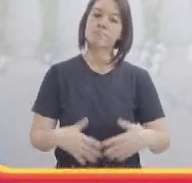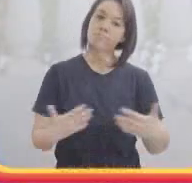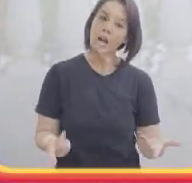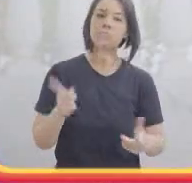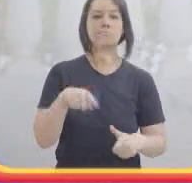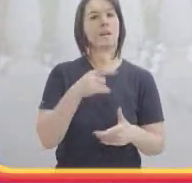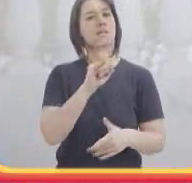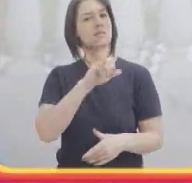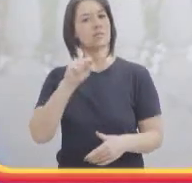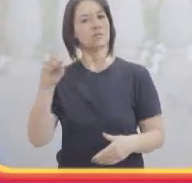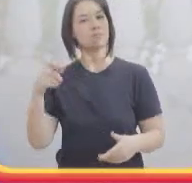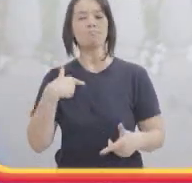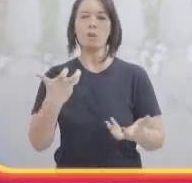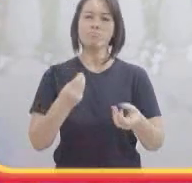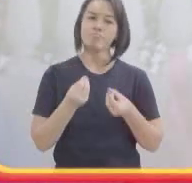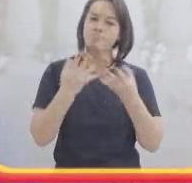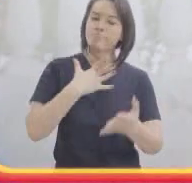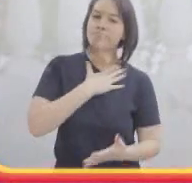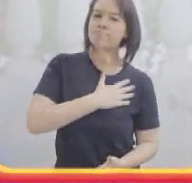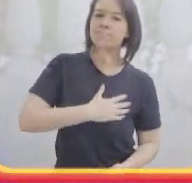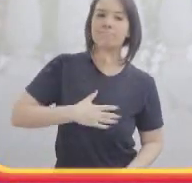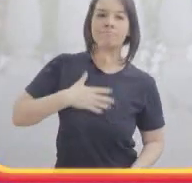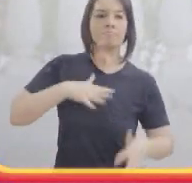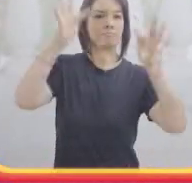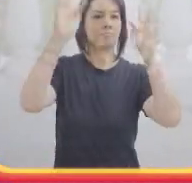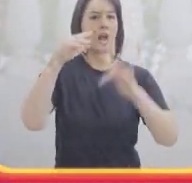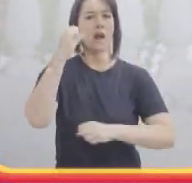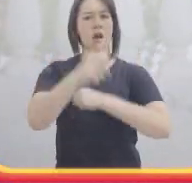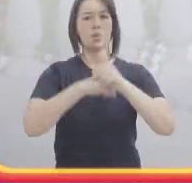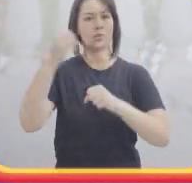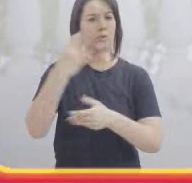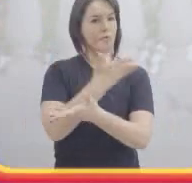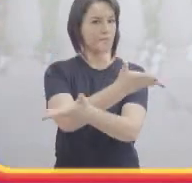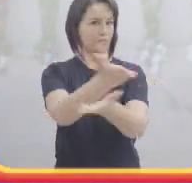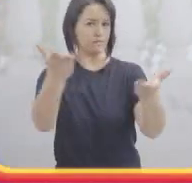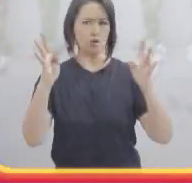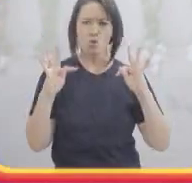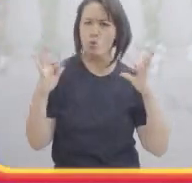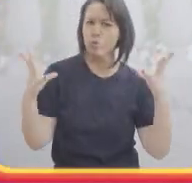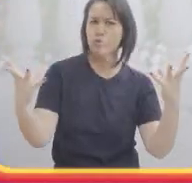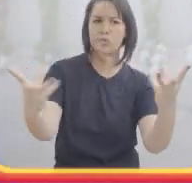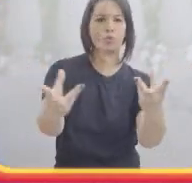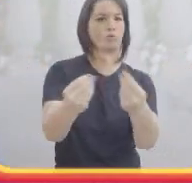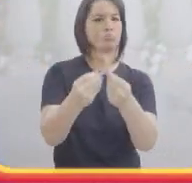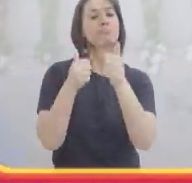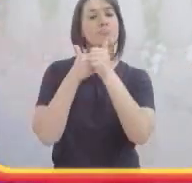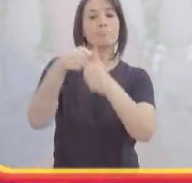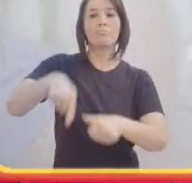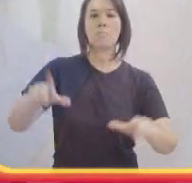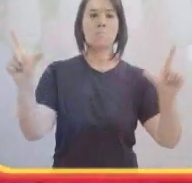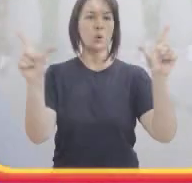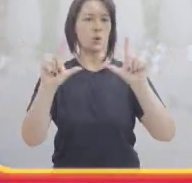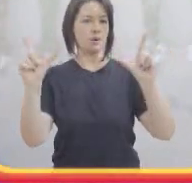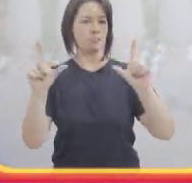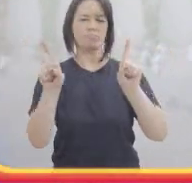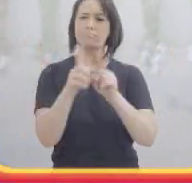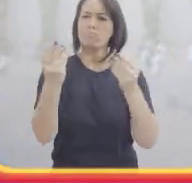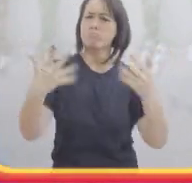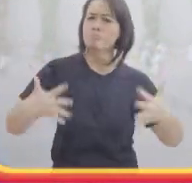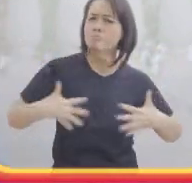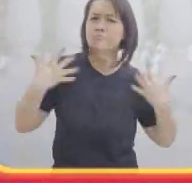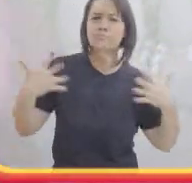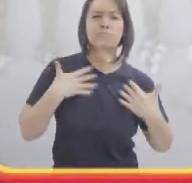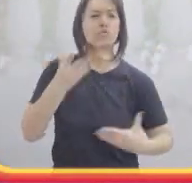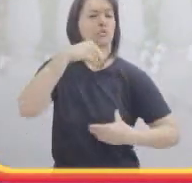Então, gente, é isso. Eu queria desejar um feliz ano novo aí pra vocês, pra todo mundo que tá acompanhando o programa aí, né? É muita alegria no coração,